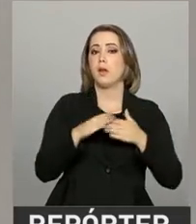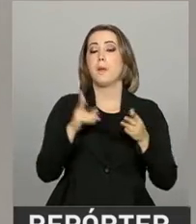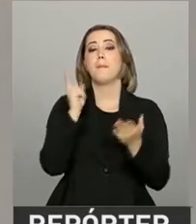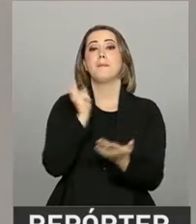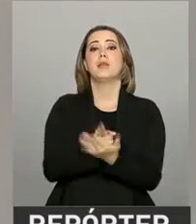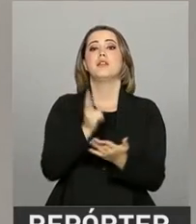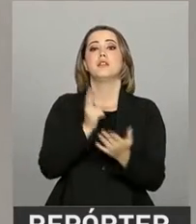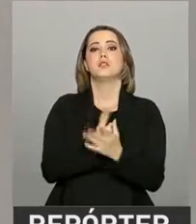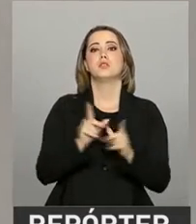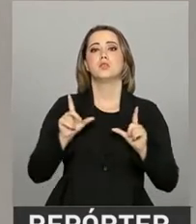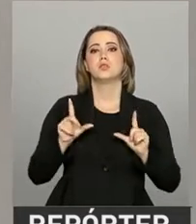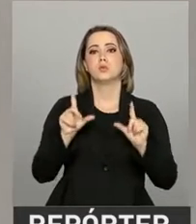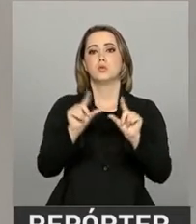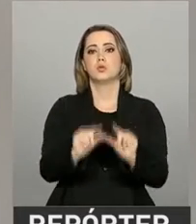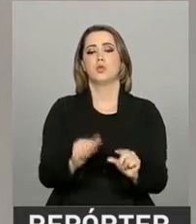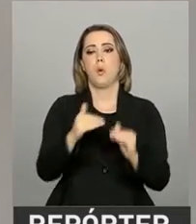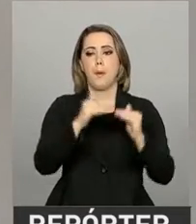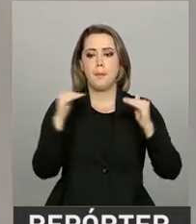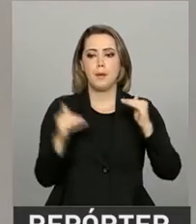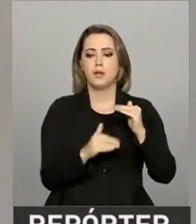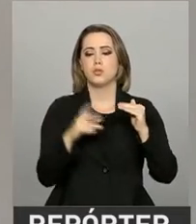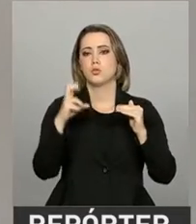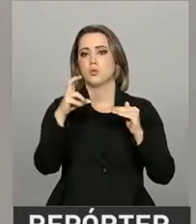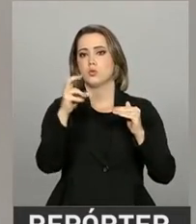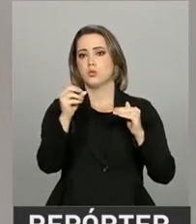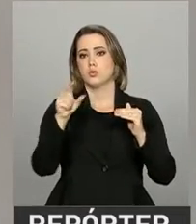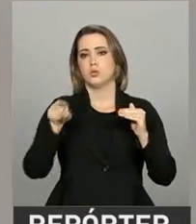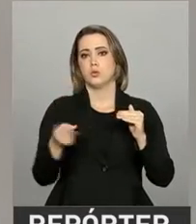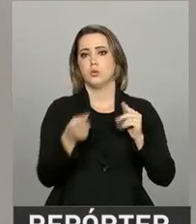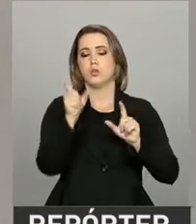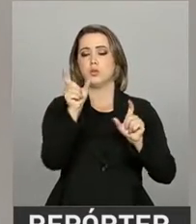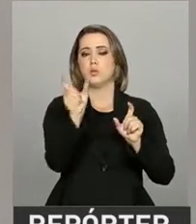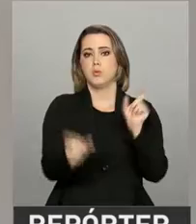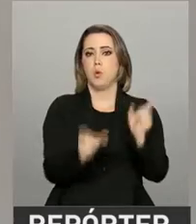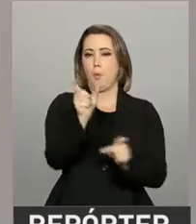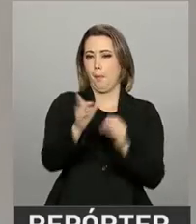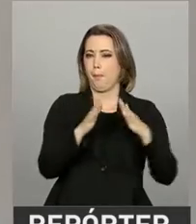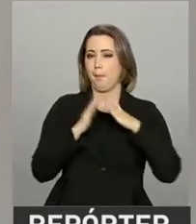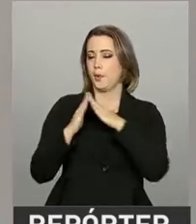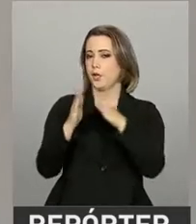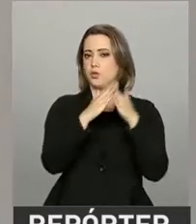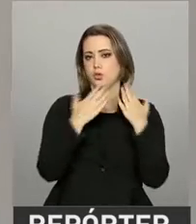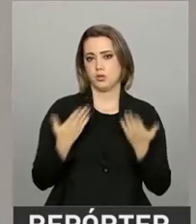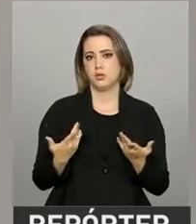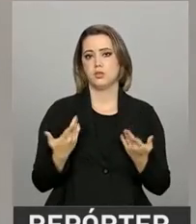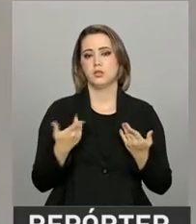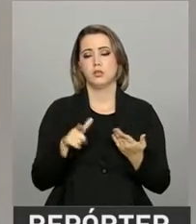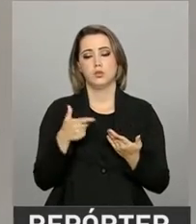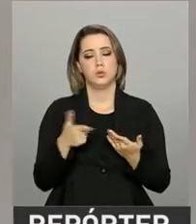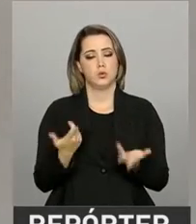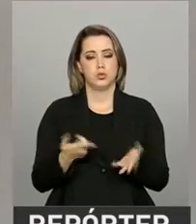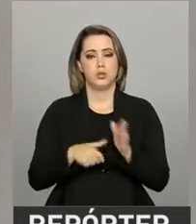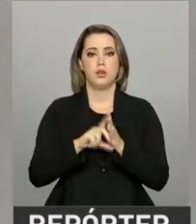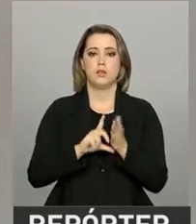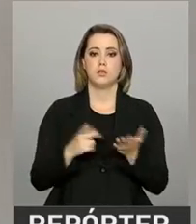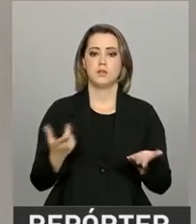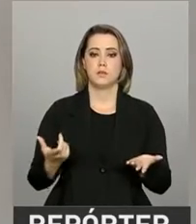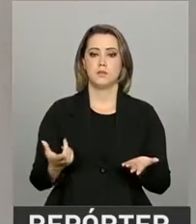os abaixo de 50 mil habitantes que não eram atendidos por essa modalidade do programa.